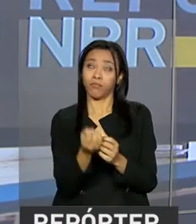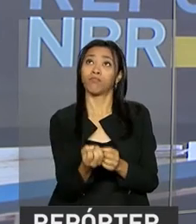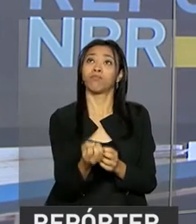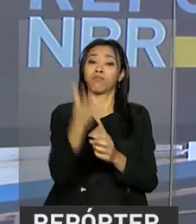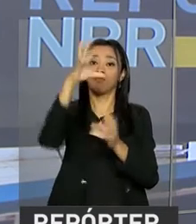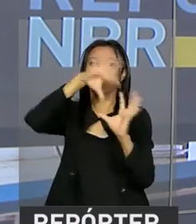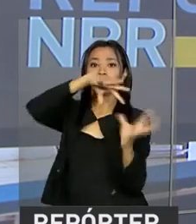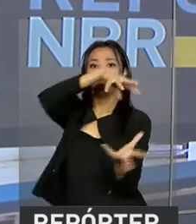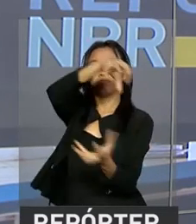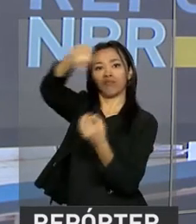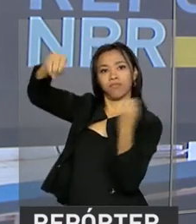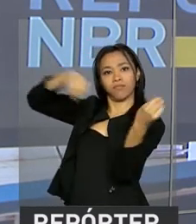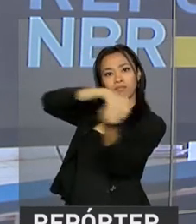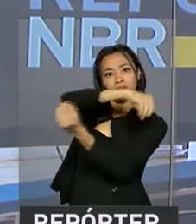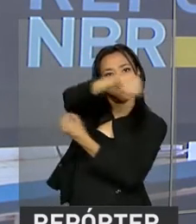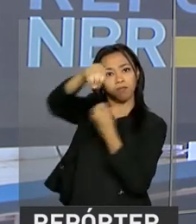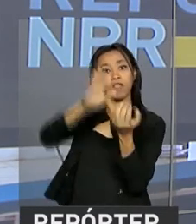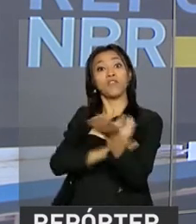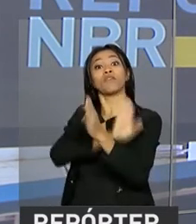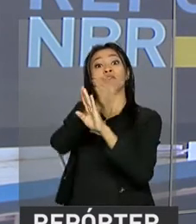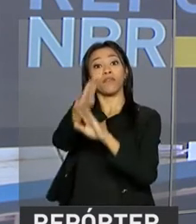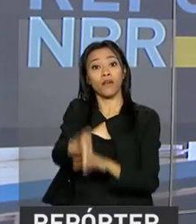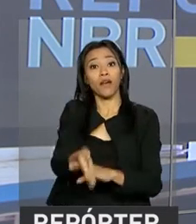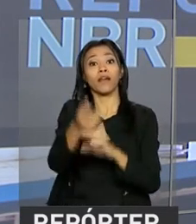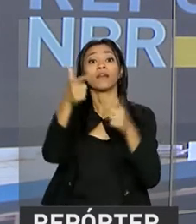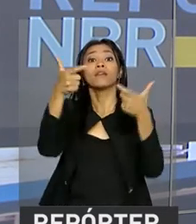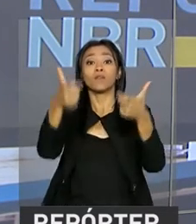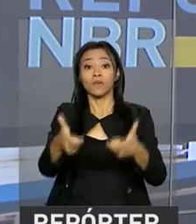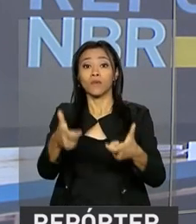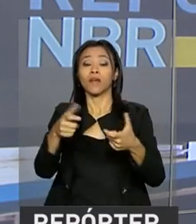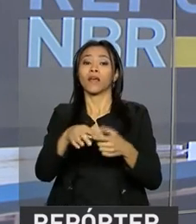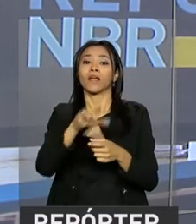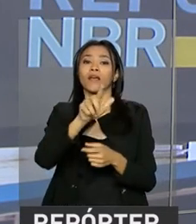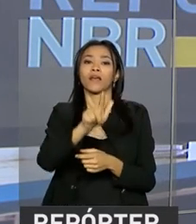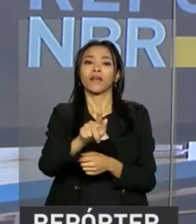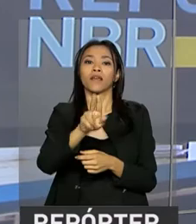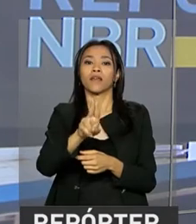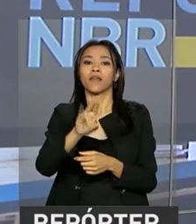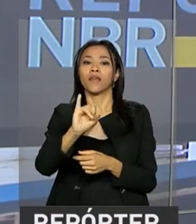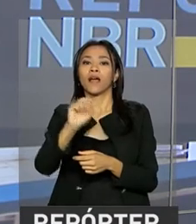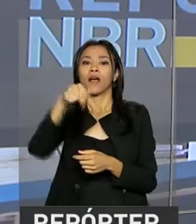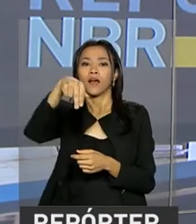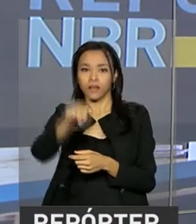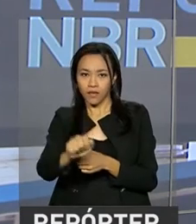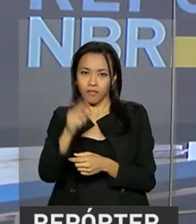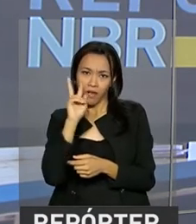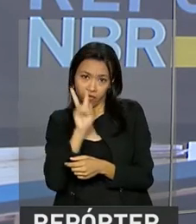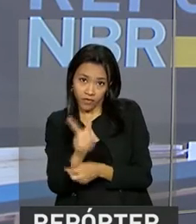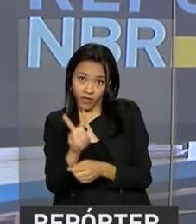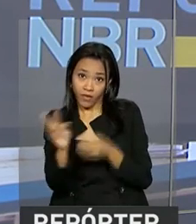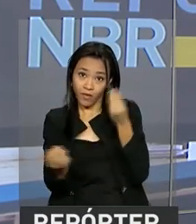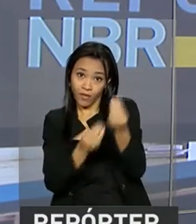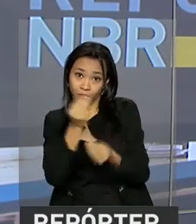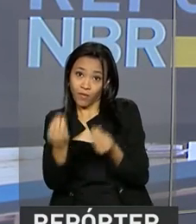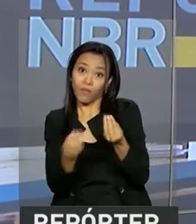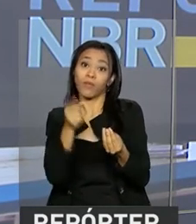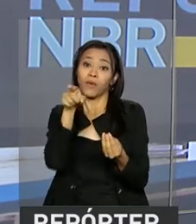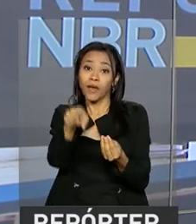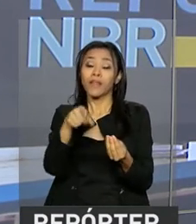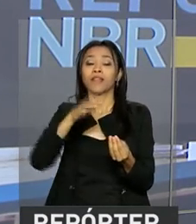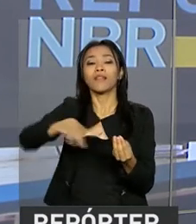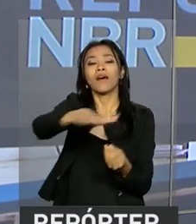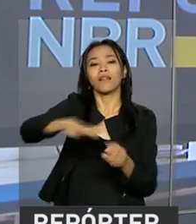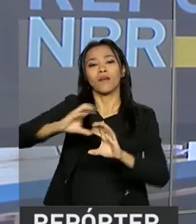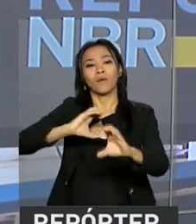acompanhar o lançamento de outro equipamento, o primeiro satélite geoestacionário de defesa e